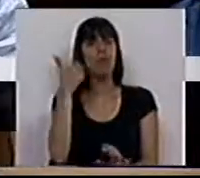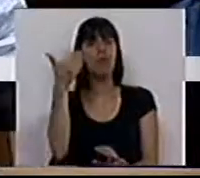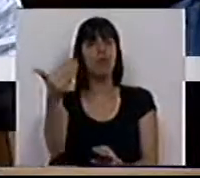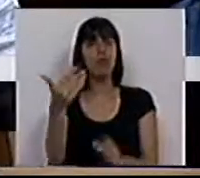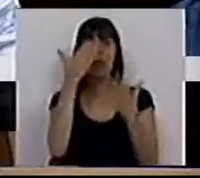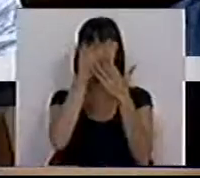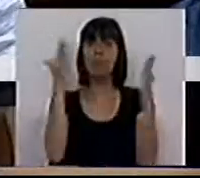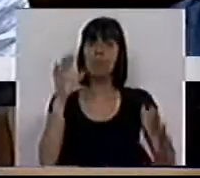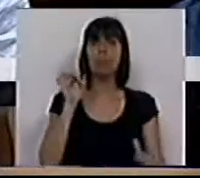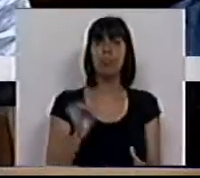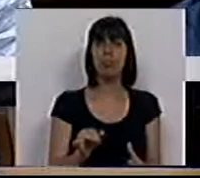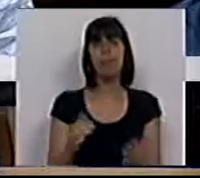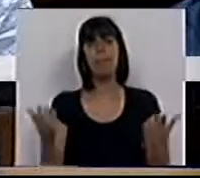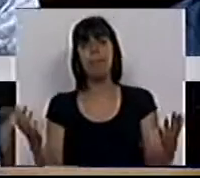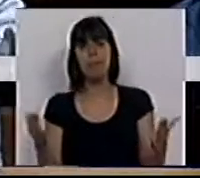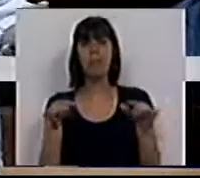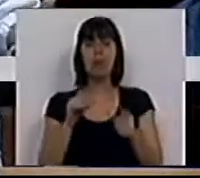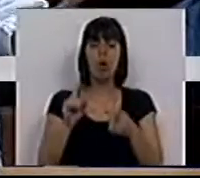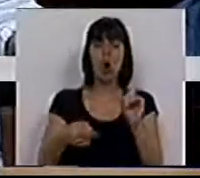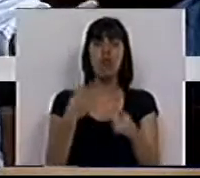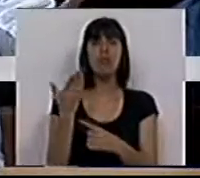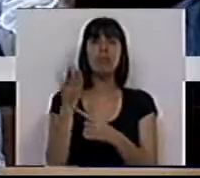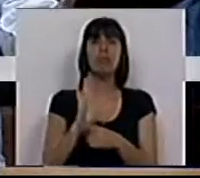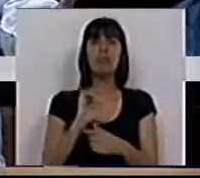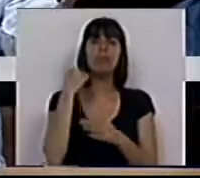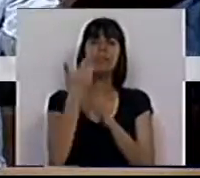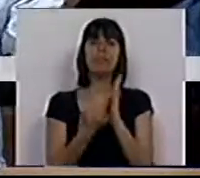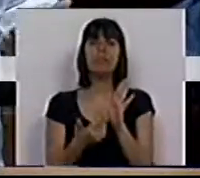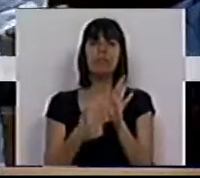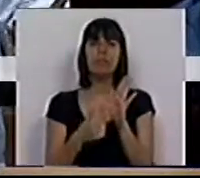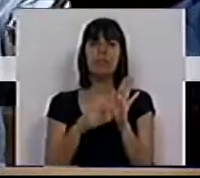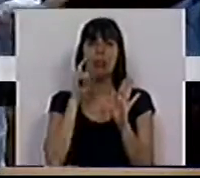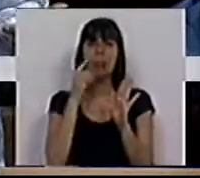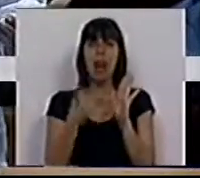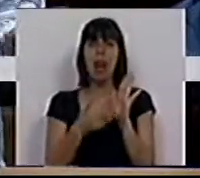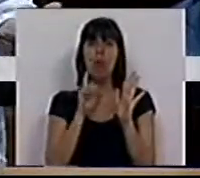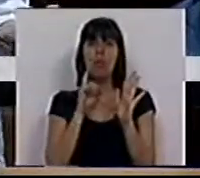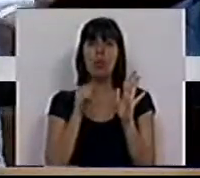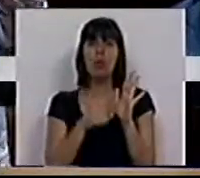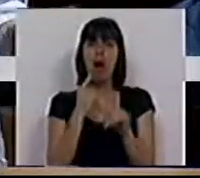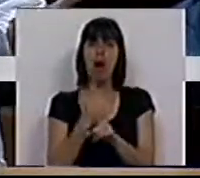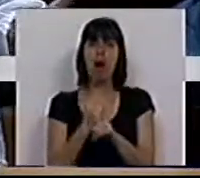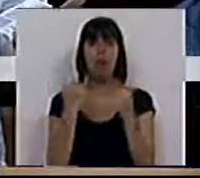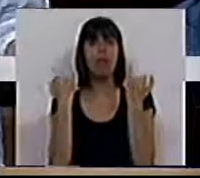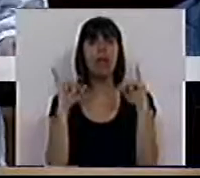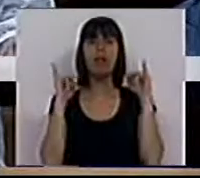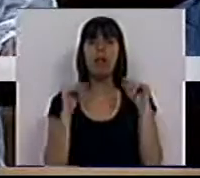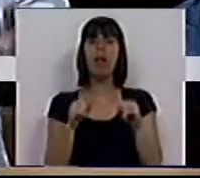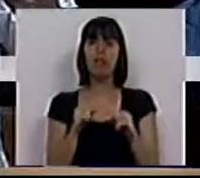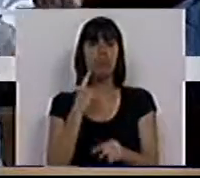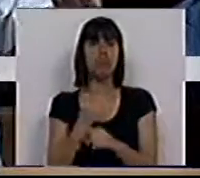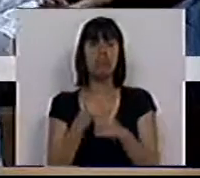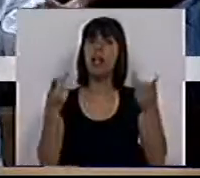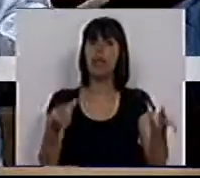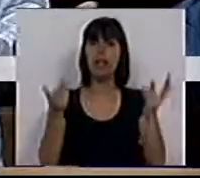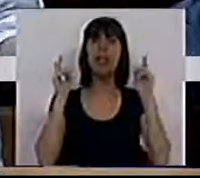futuro para a democracia. E, no entanto, aquilo que, por exemplo, a Constituição preserva e protege esta mesma independência, esta